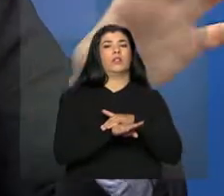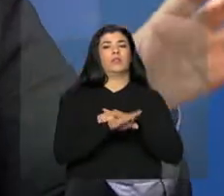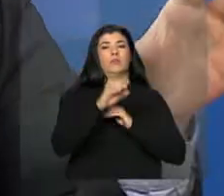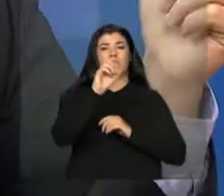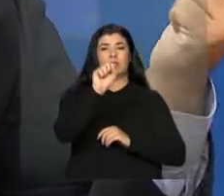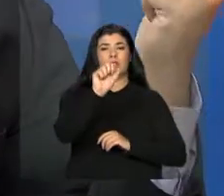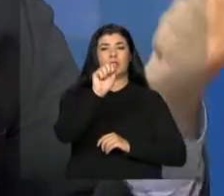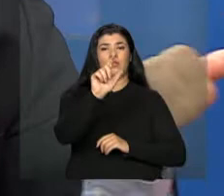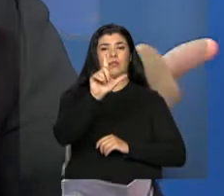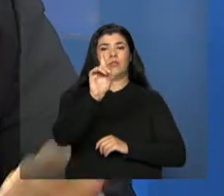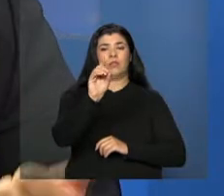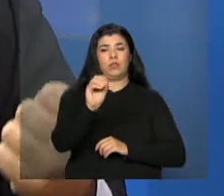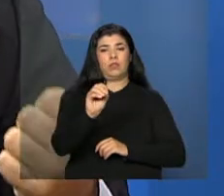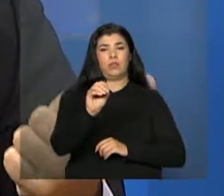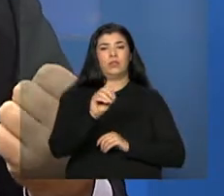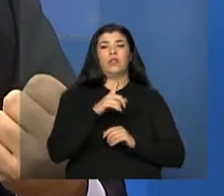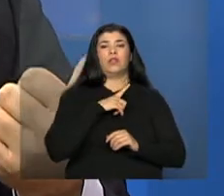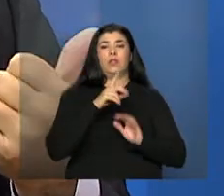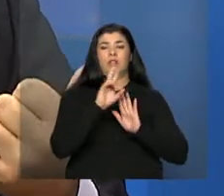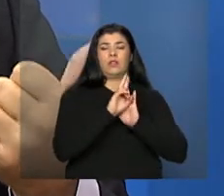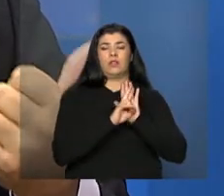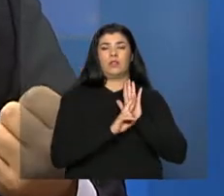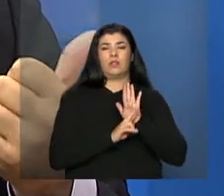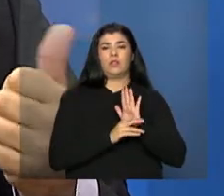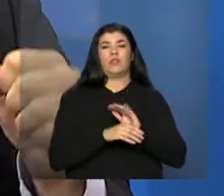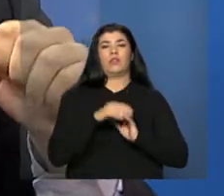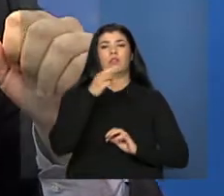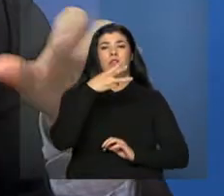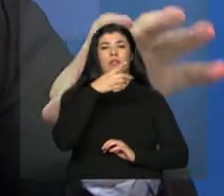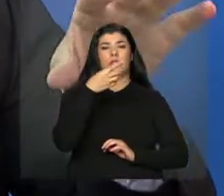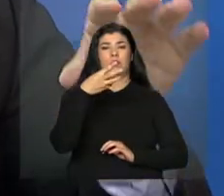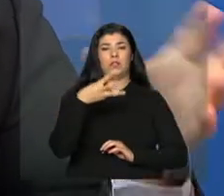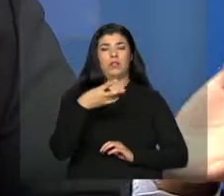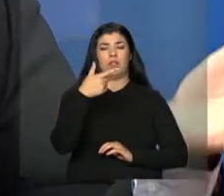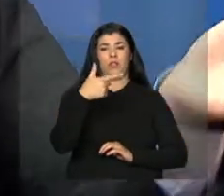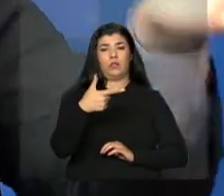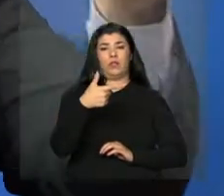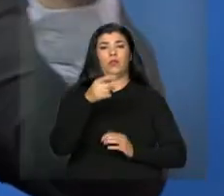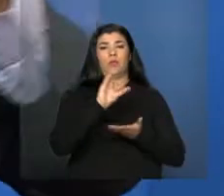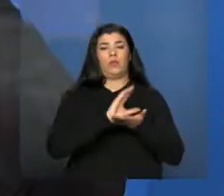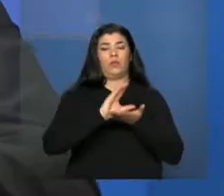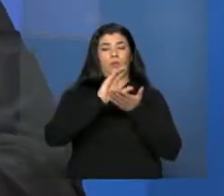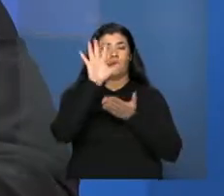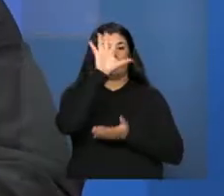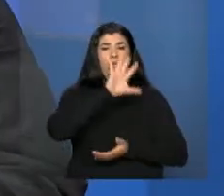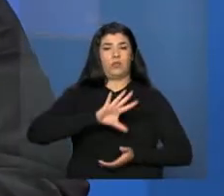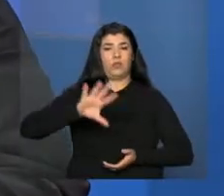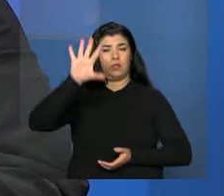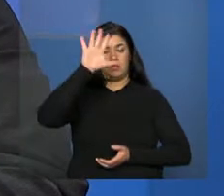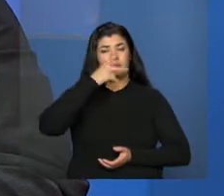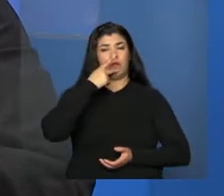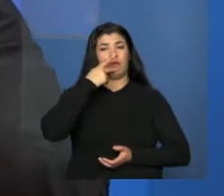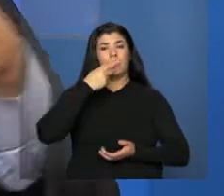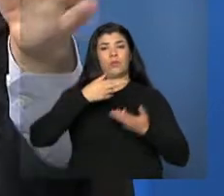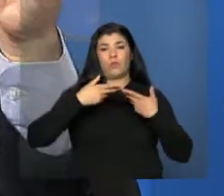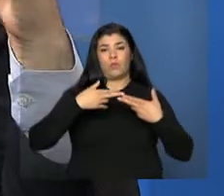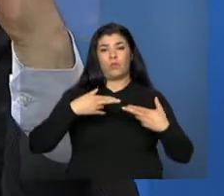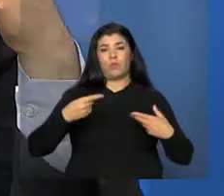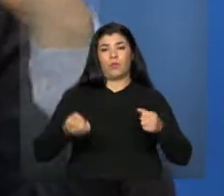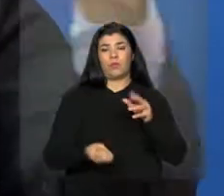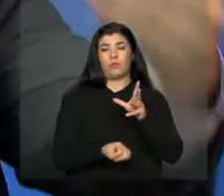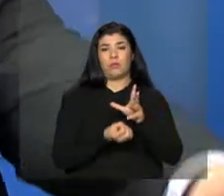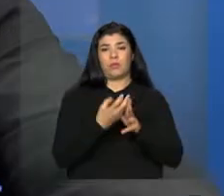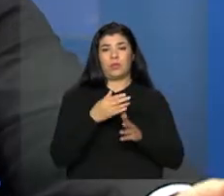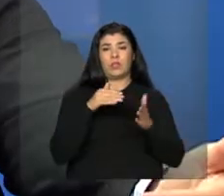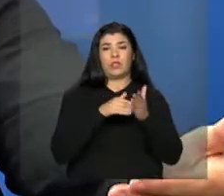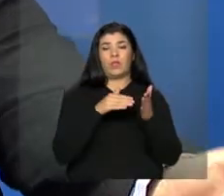60%, a resolução 32 do Conselho Nacional de Associação Social fala que os recursos oriundos do Fundo Nacional de Associação Social poderão ser gastos